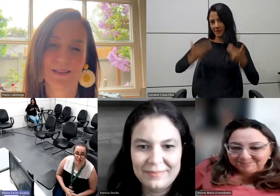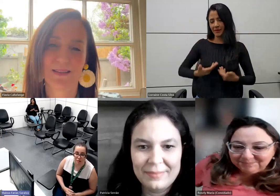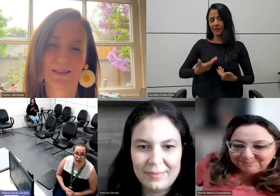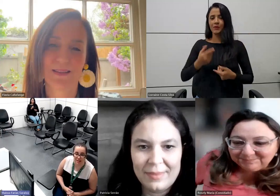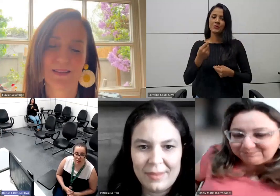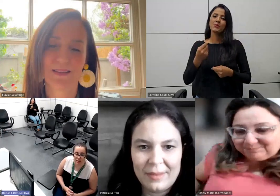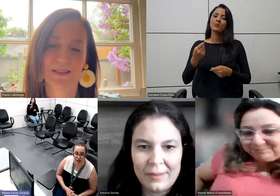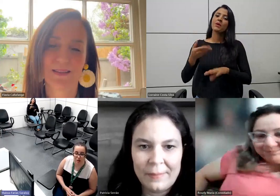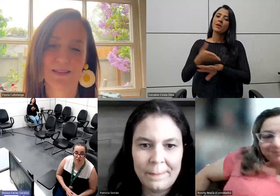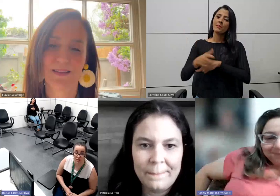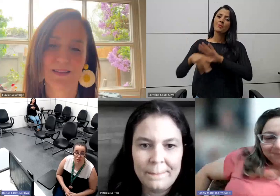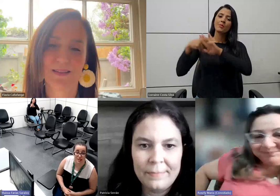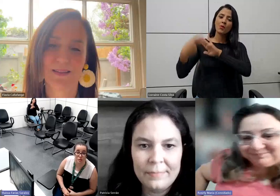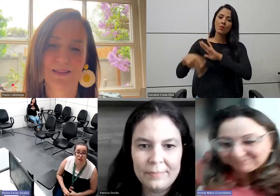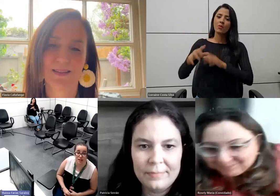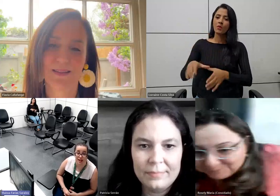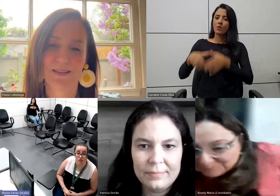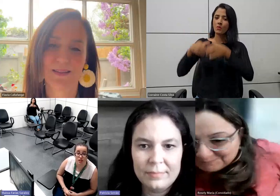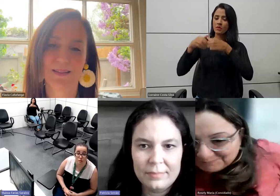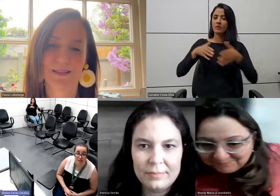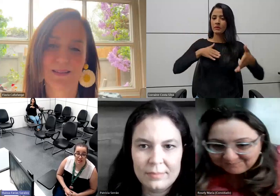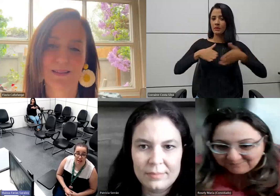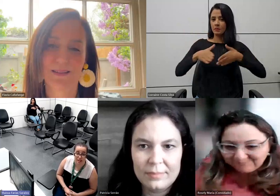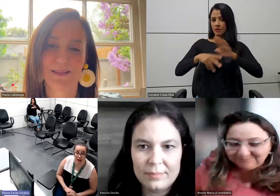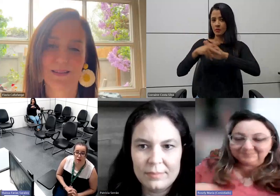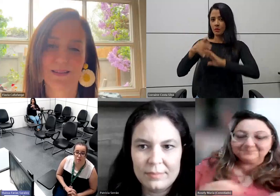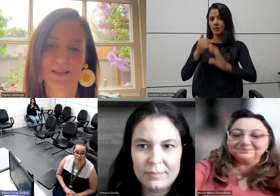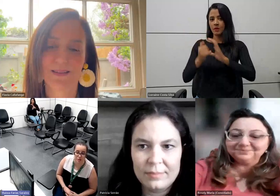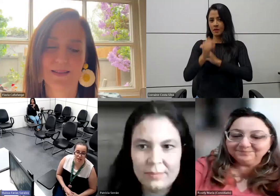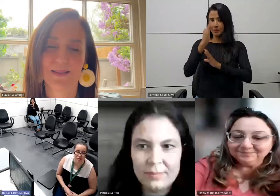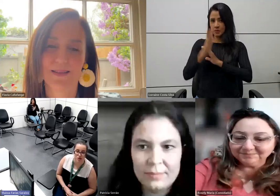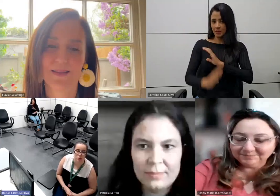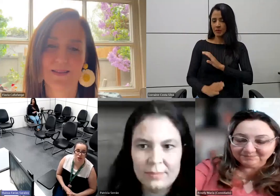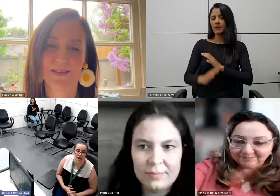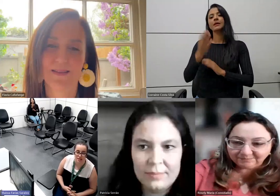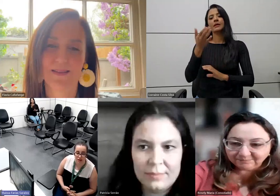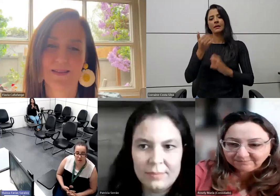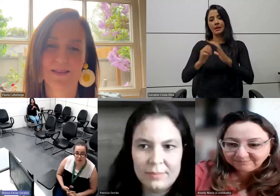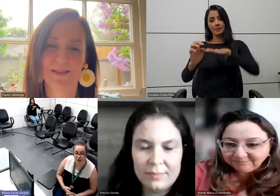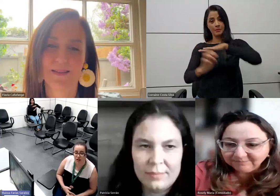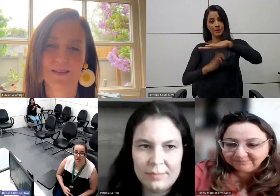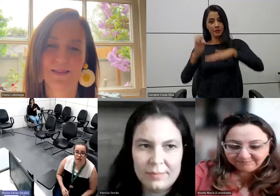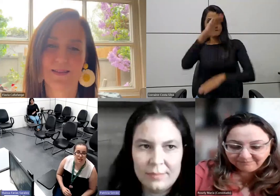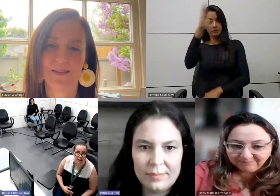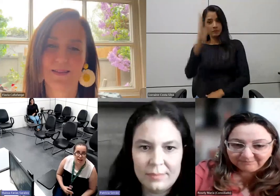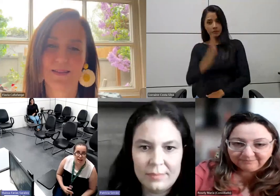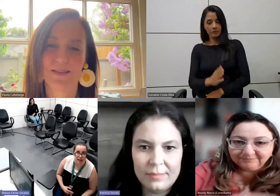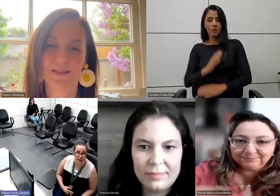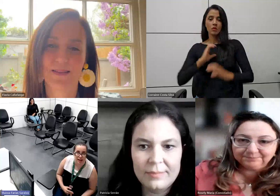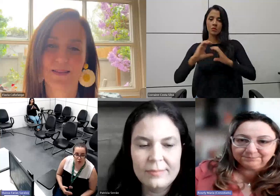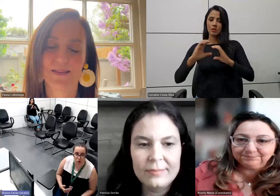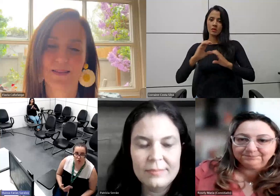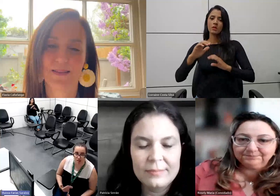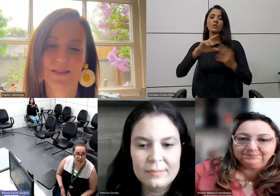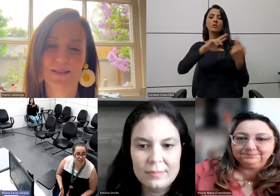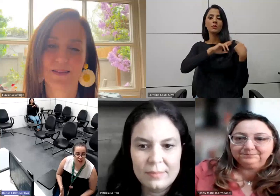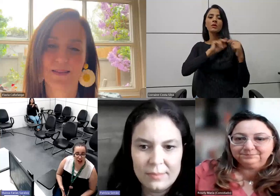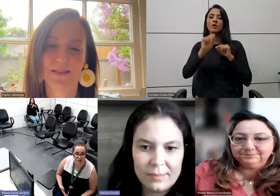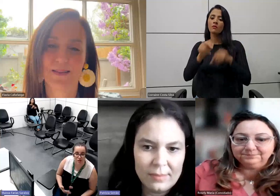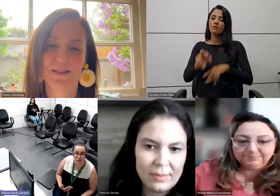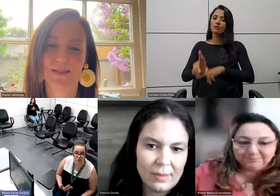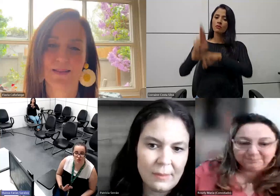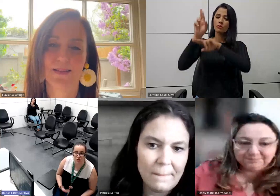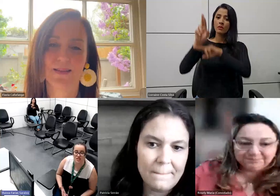gente faz parte aqui da Comissão de Acessibilidade da IBC, que é a empresa do Brasil de Comunicação, que é responsável por